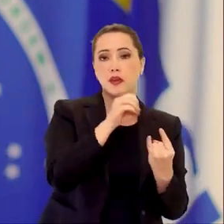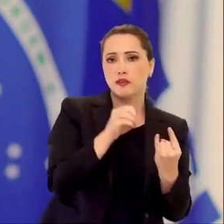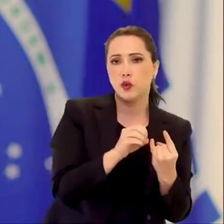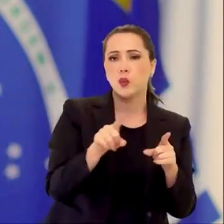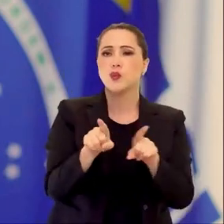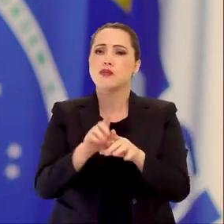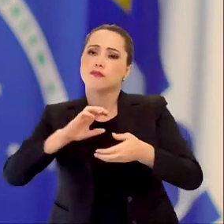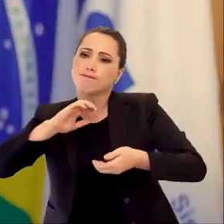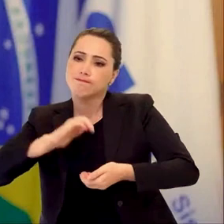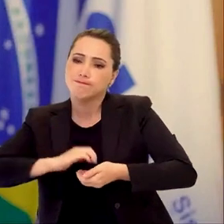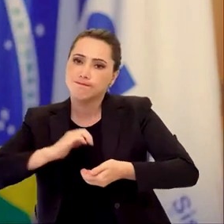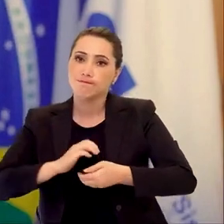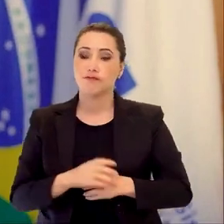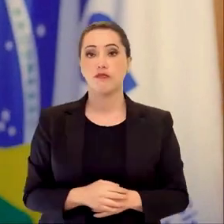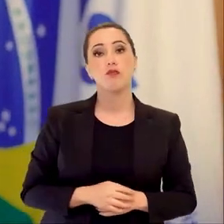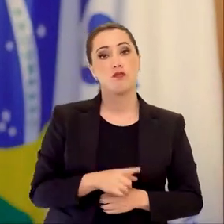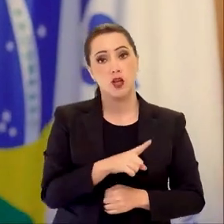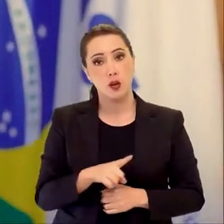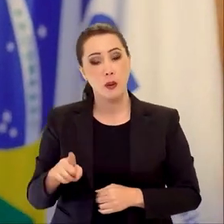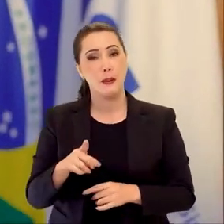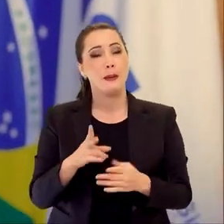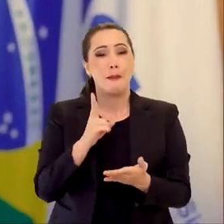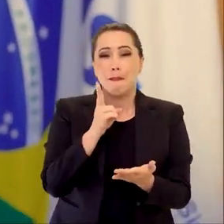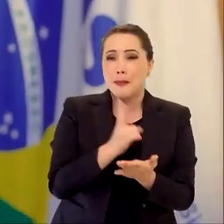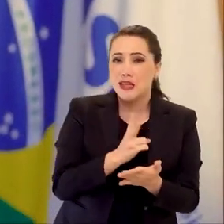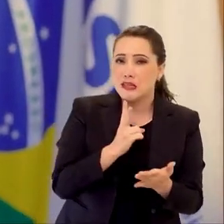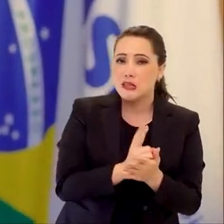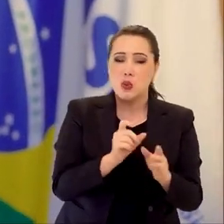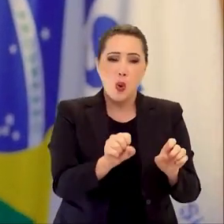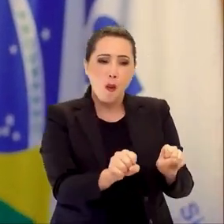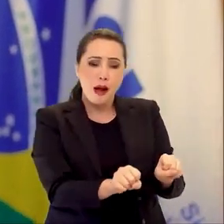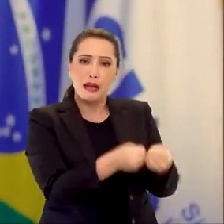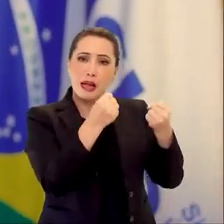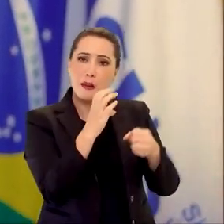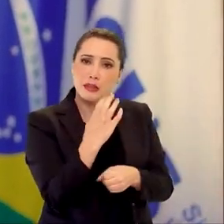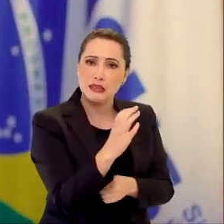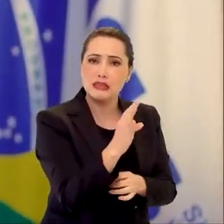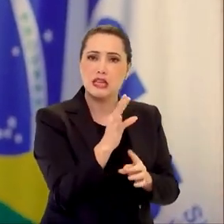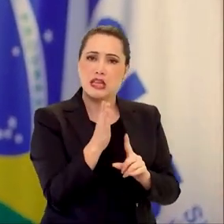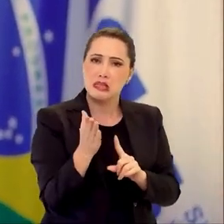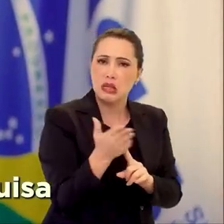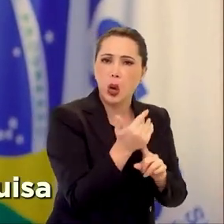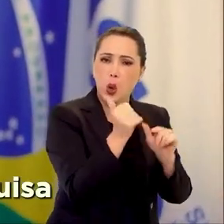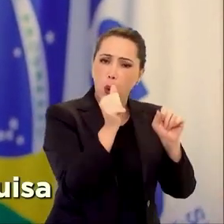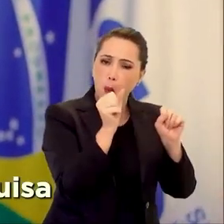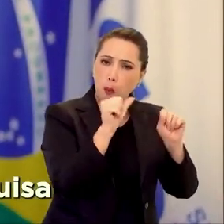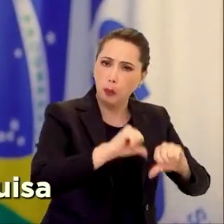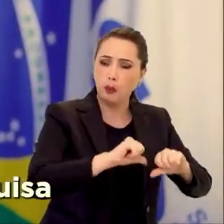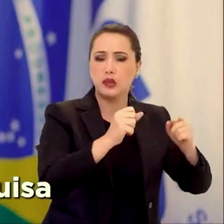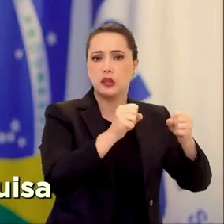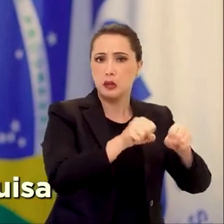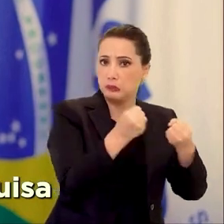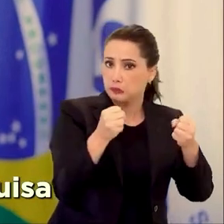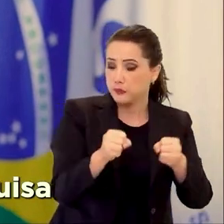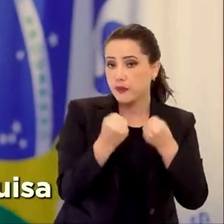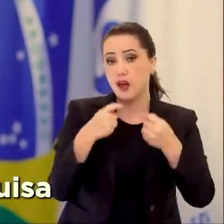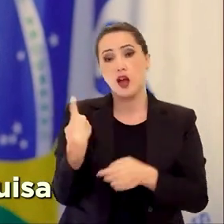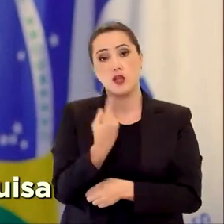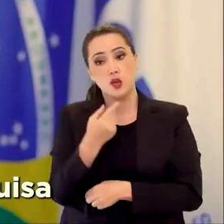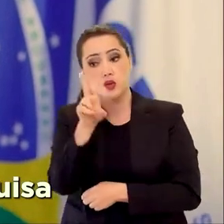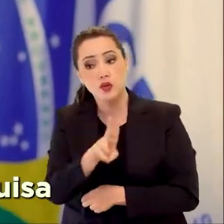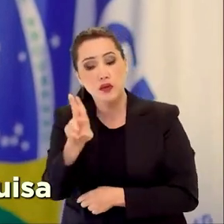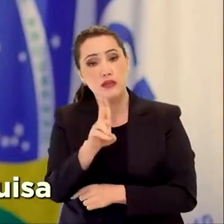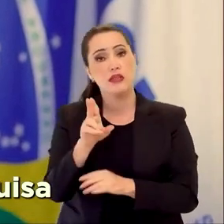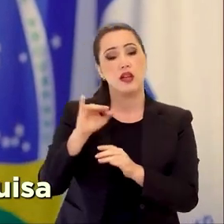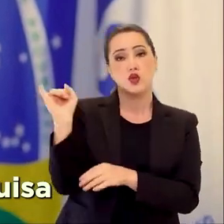e pela Anvisa. Mesmo com todos os desmontes da ciência e tecnologia, nossas universidades e